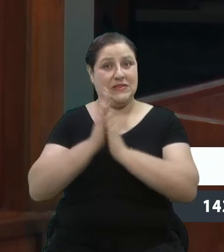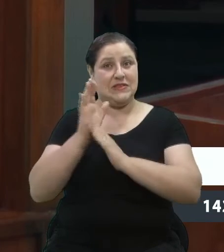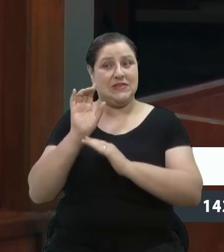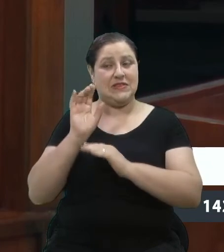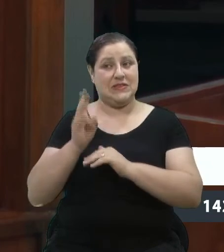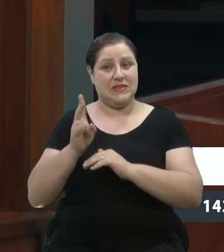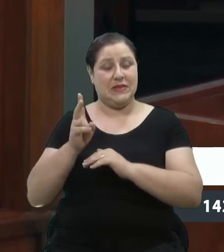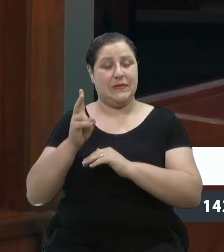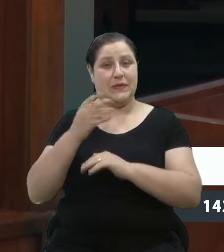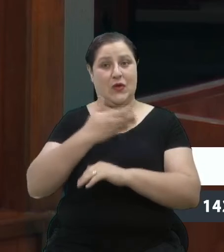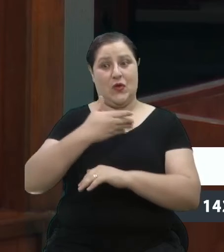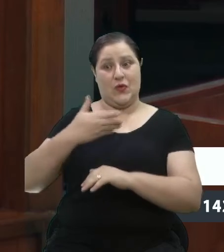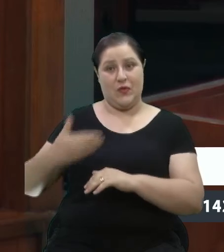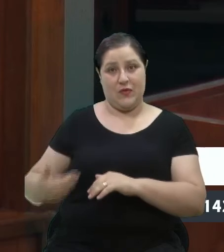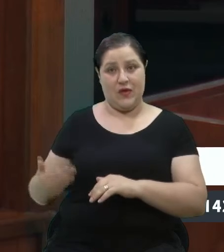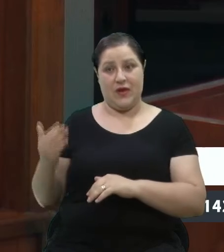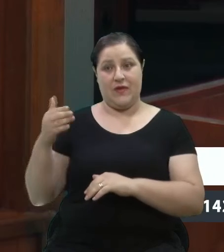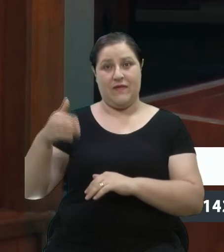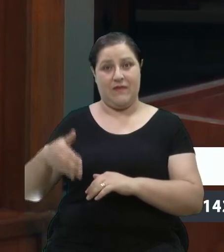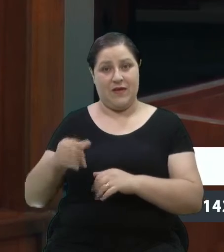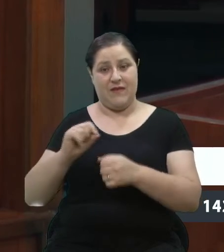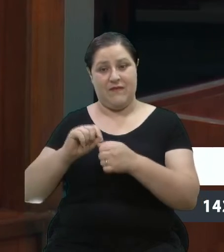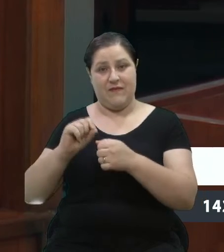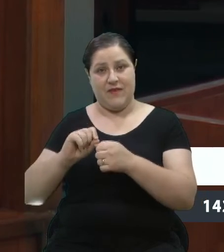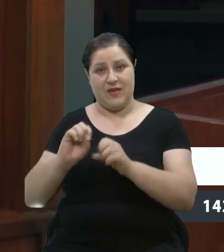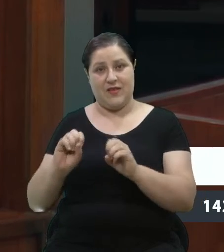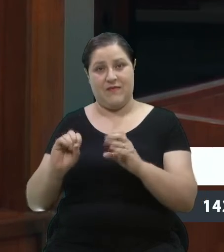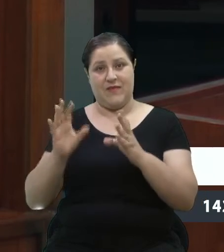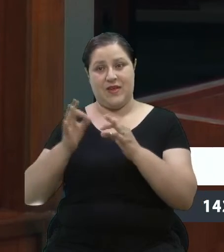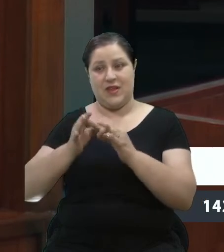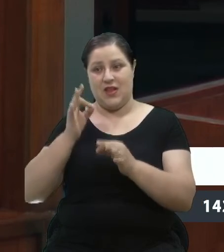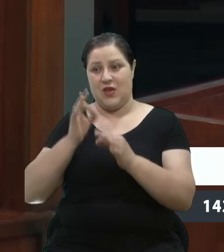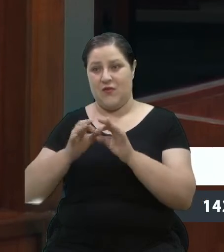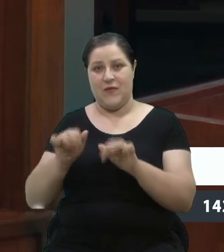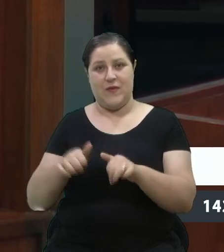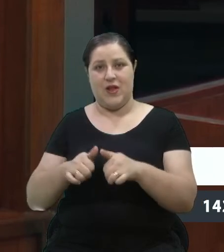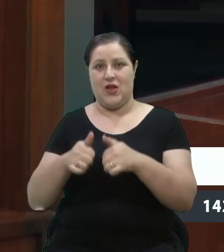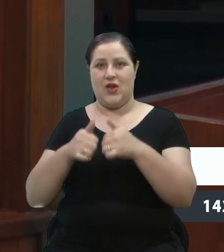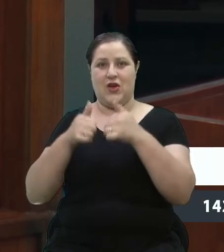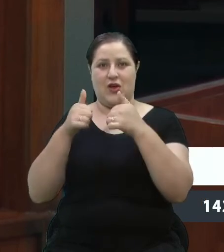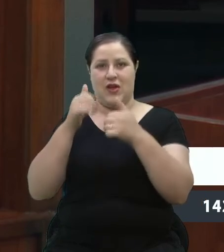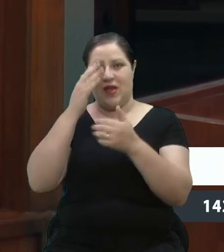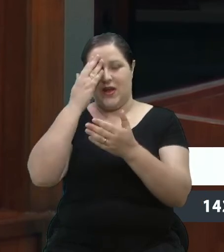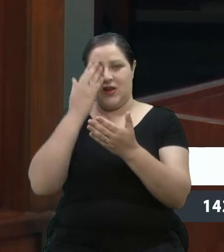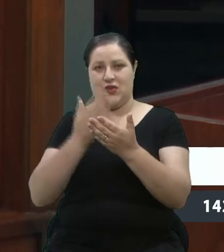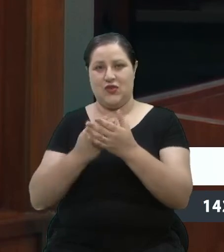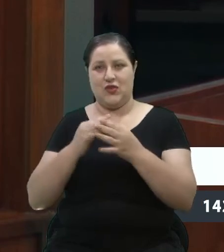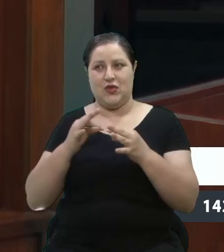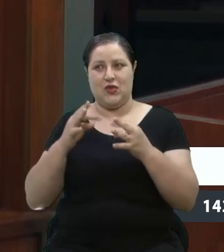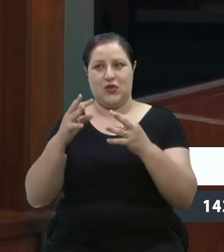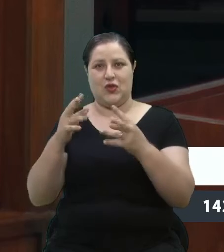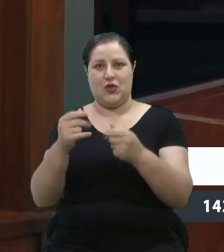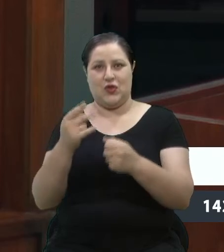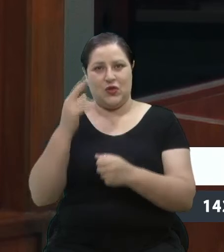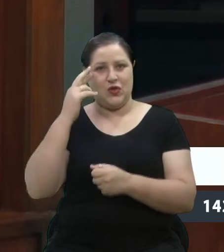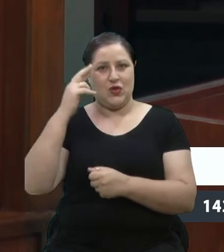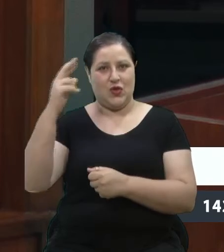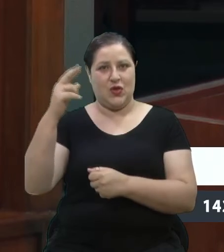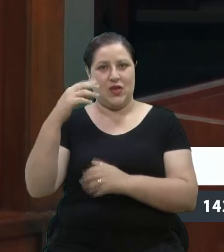venha, faça uma Festa da Uva cada vez melhor. e eu tenho certeza que todos aqui que são empresários